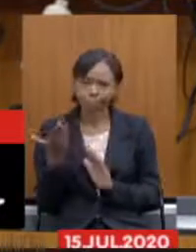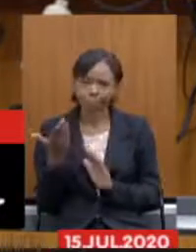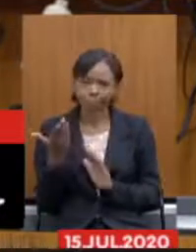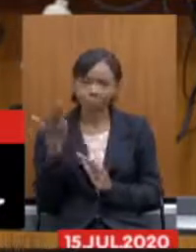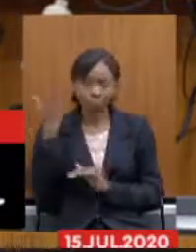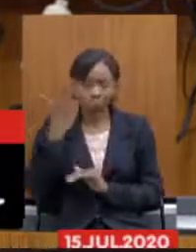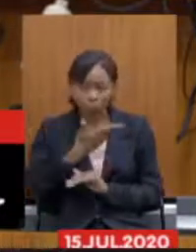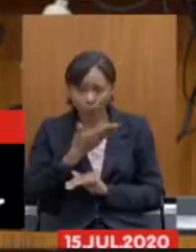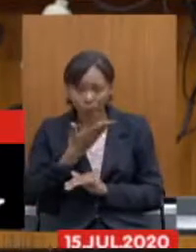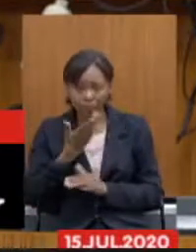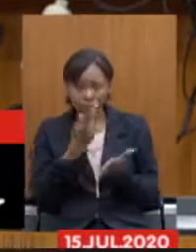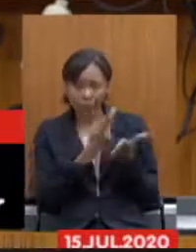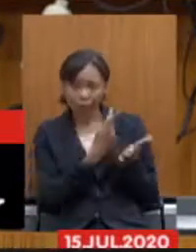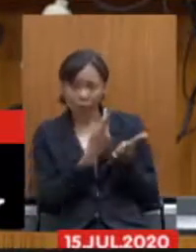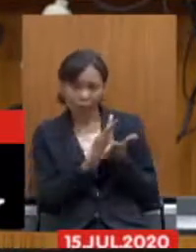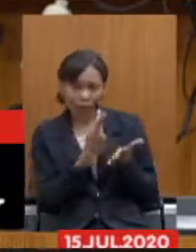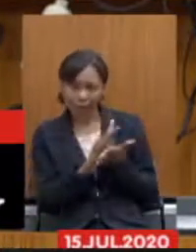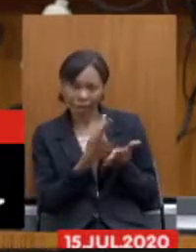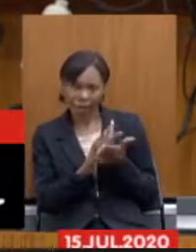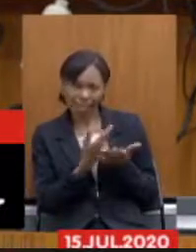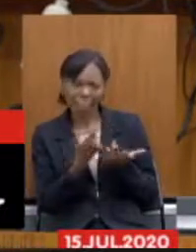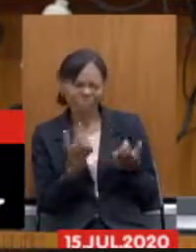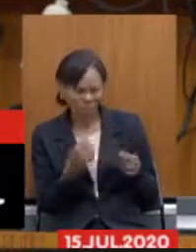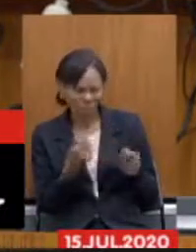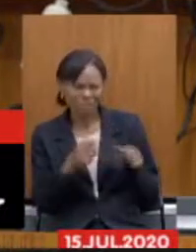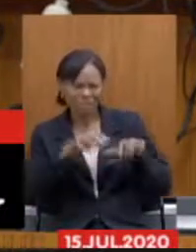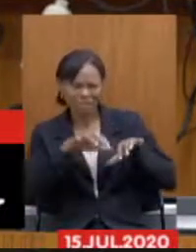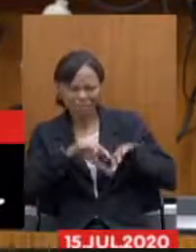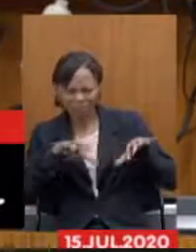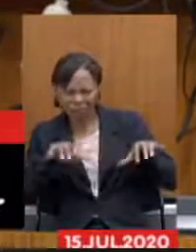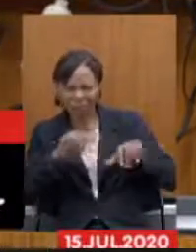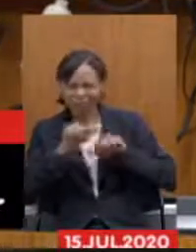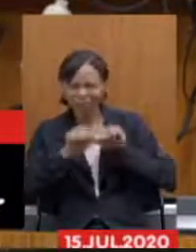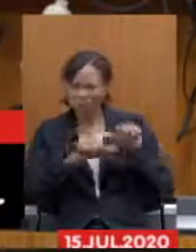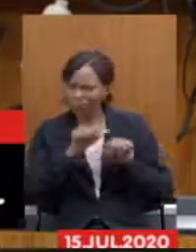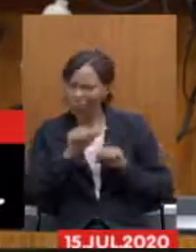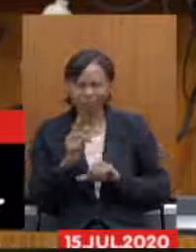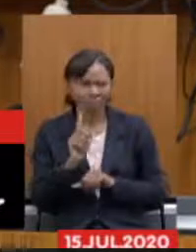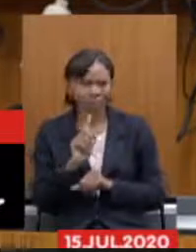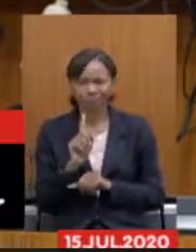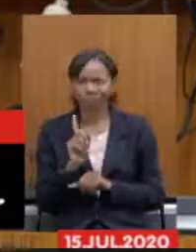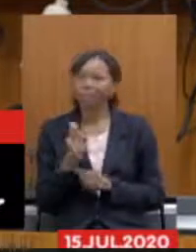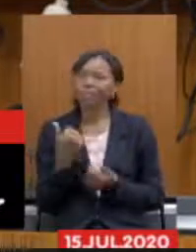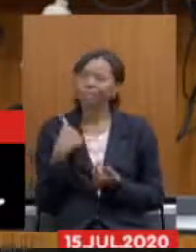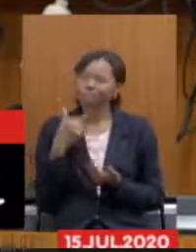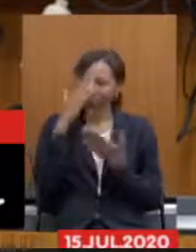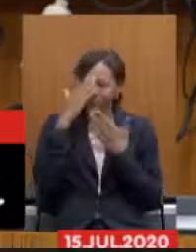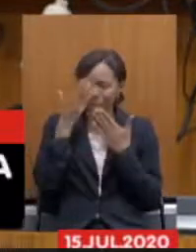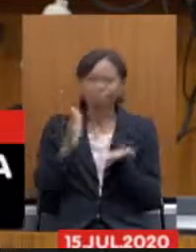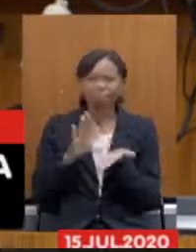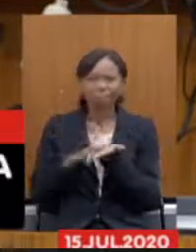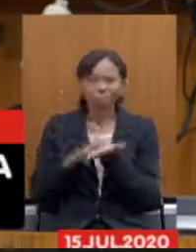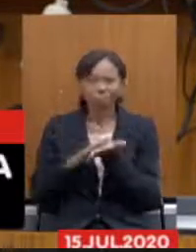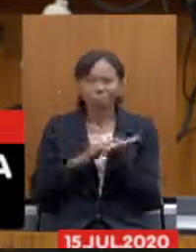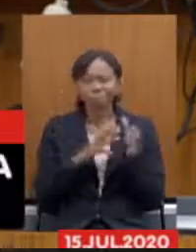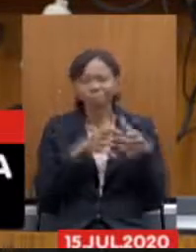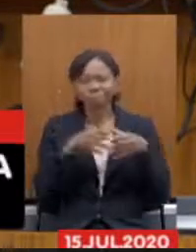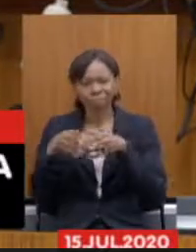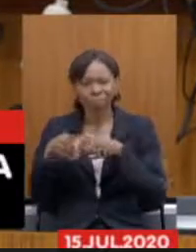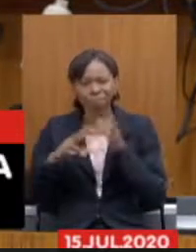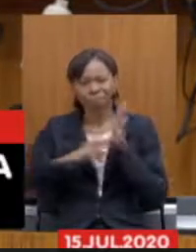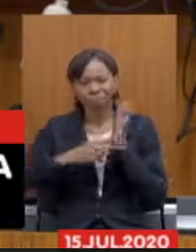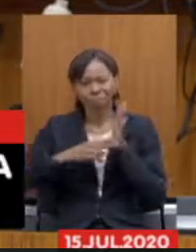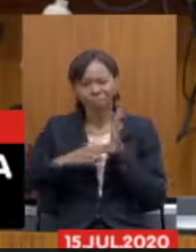ponto de ter que serem feitas todas essas mudanças então agradeço parabenizo as entidades sindicais que